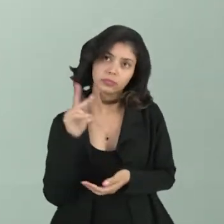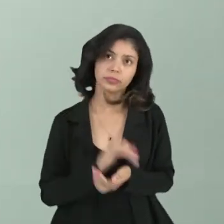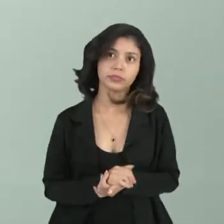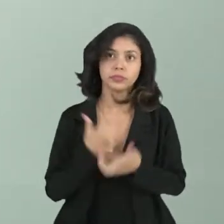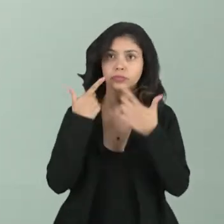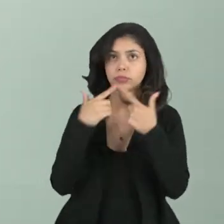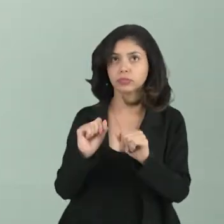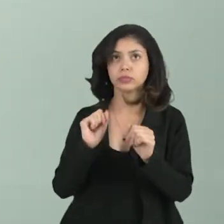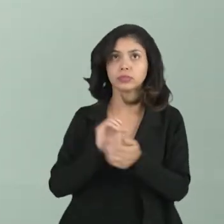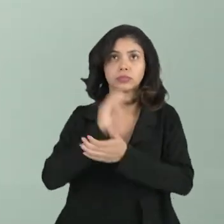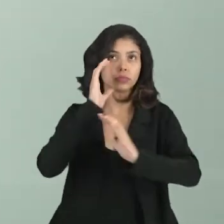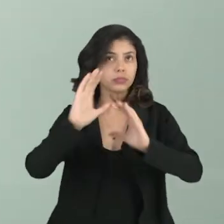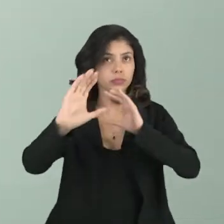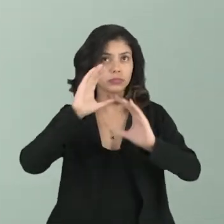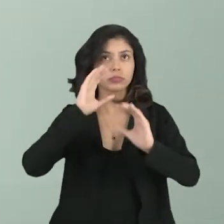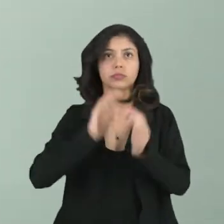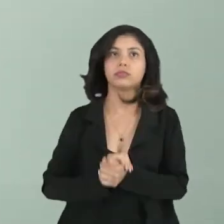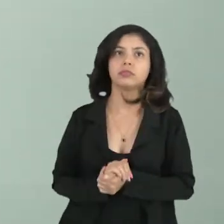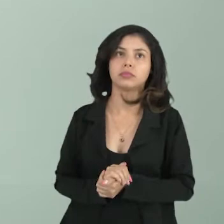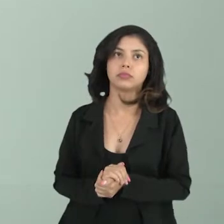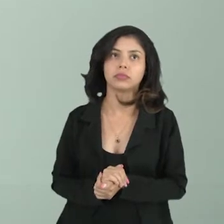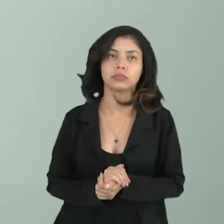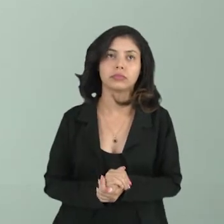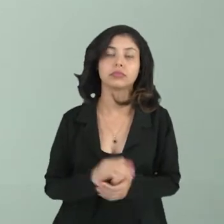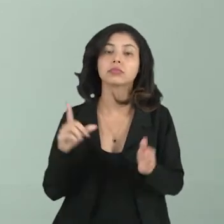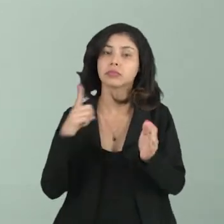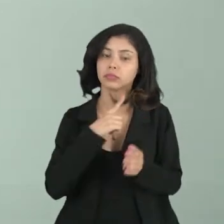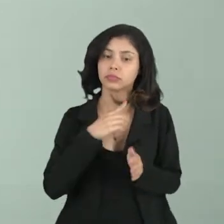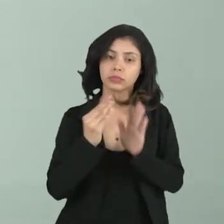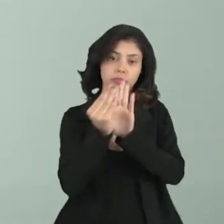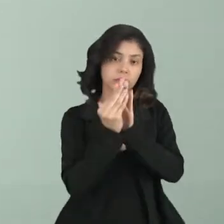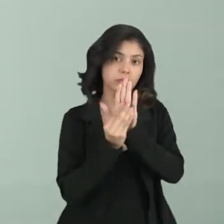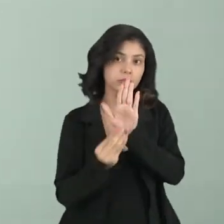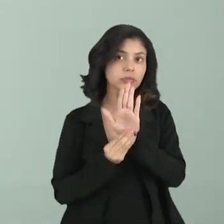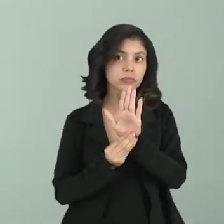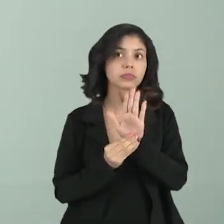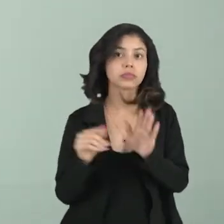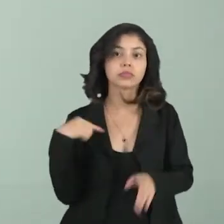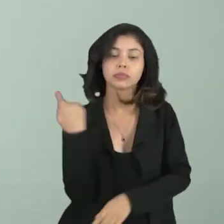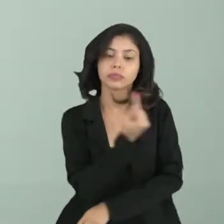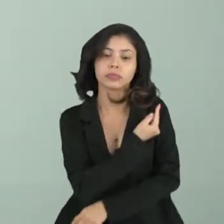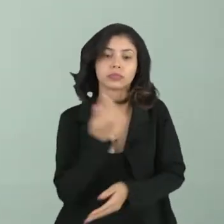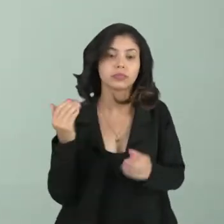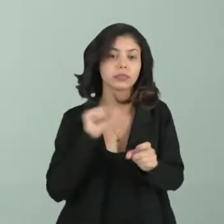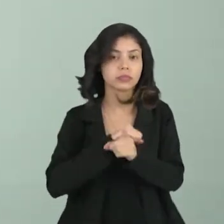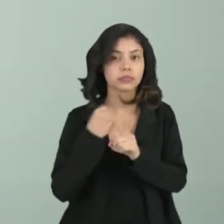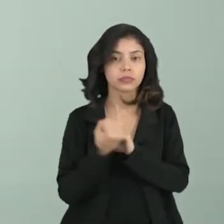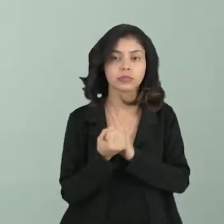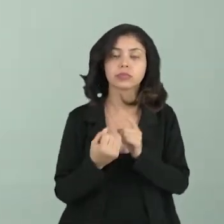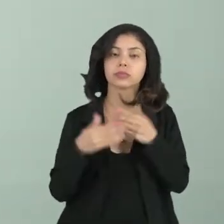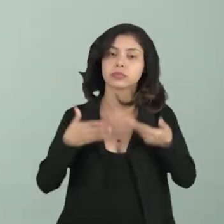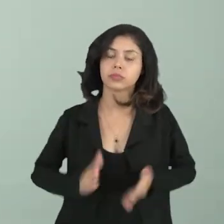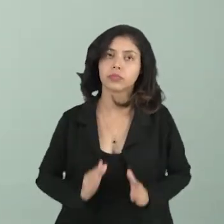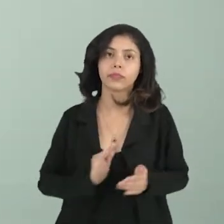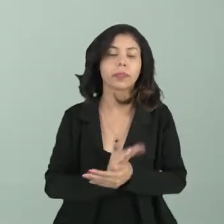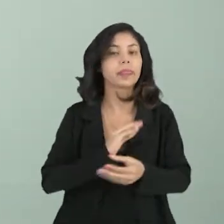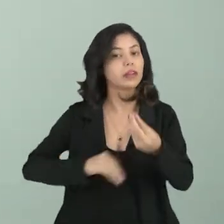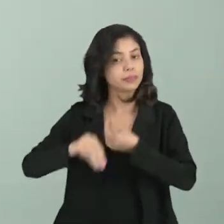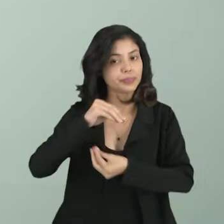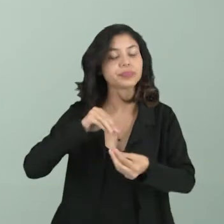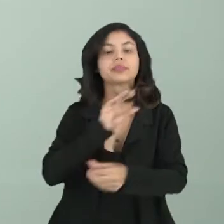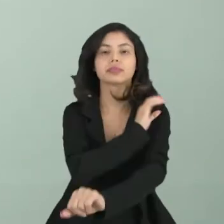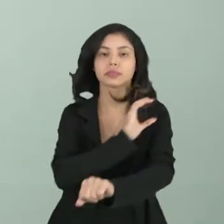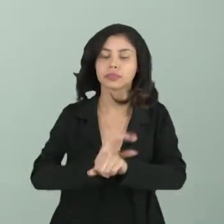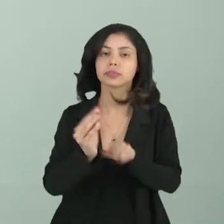a língua, vamos cantar as canções, vamos ter as normas daquela sociedade em qual nós nascemos. A cultura envolve os